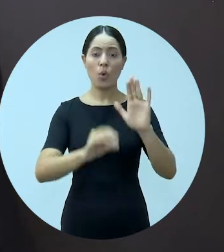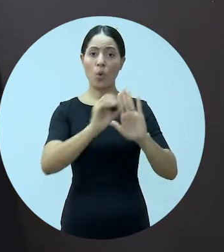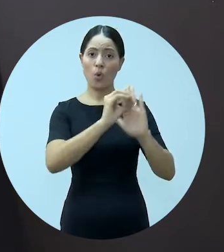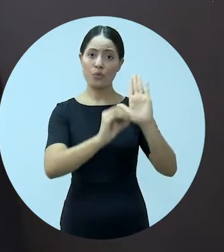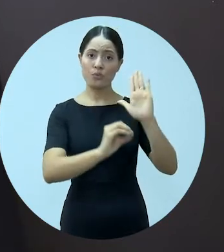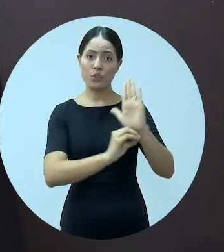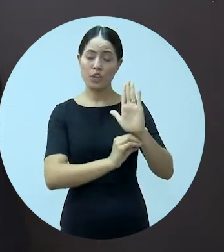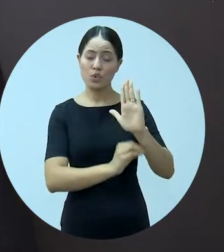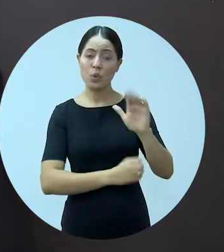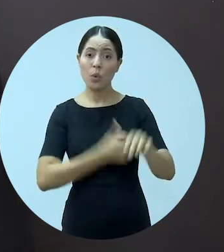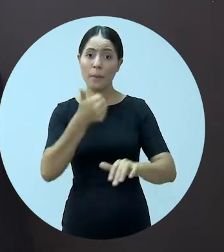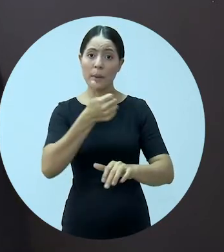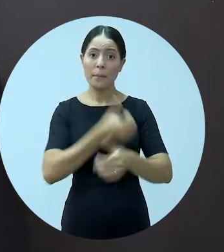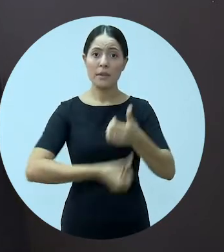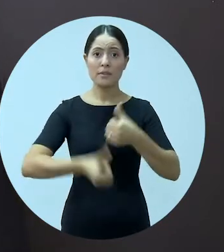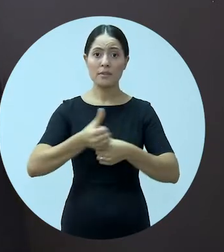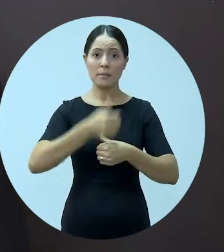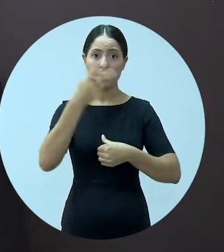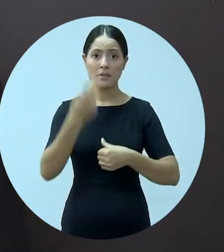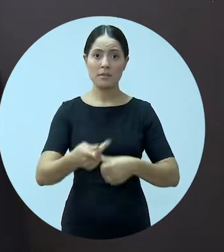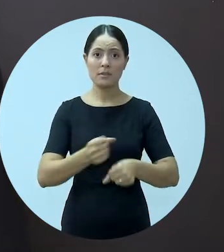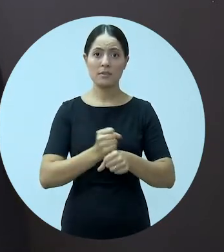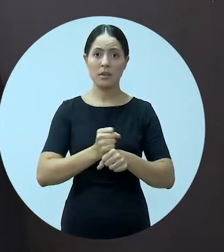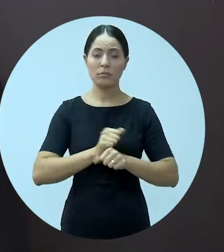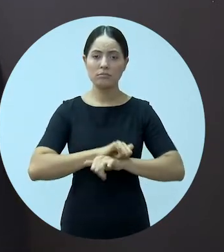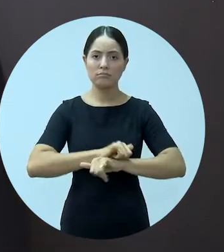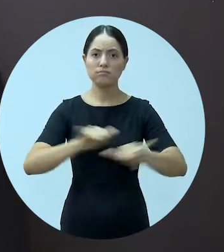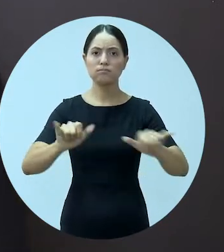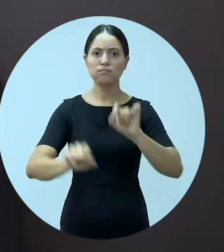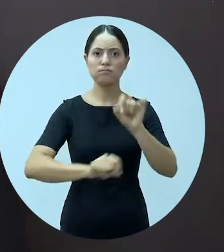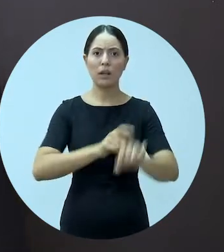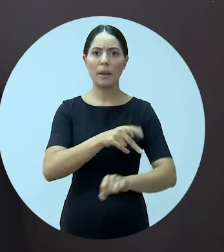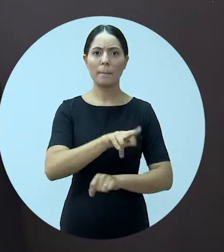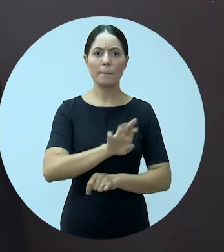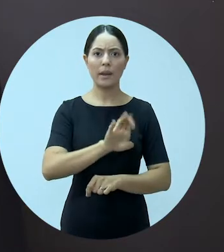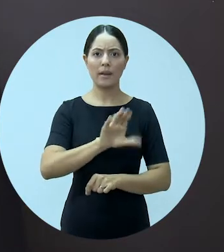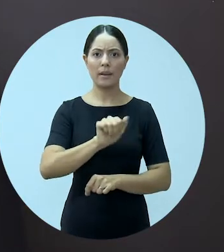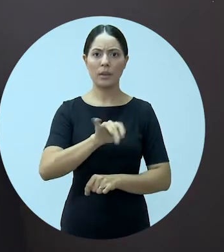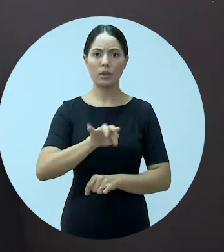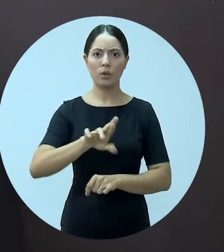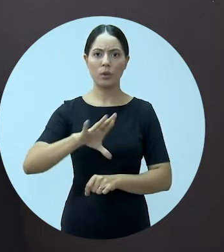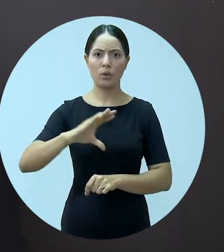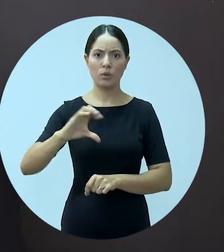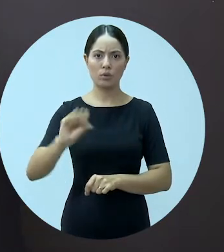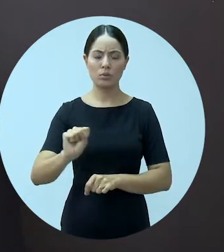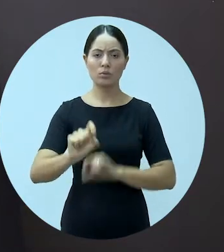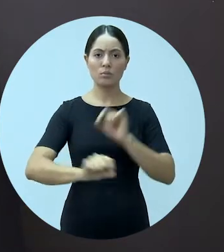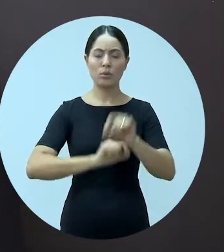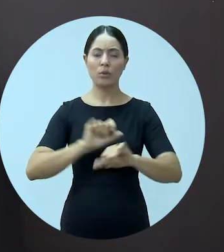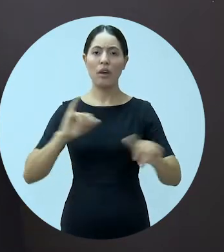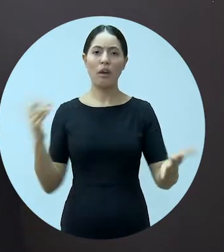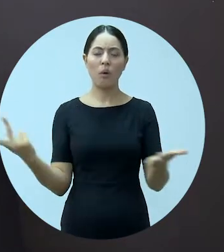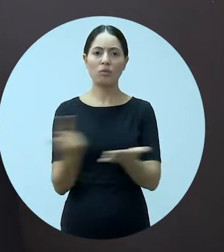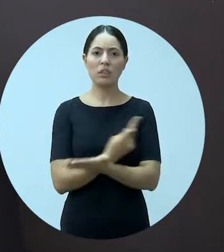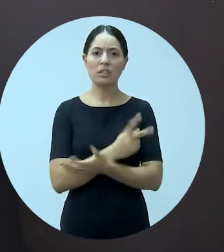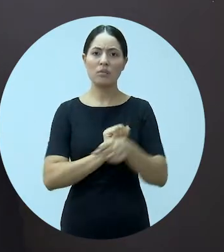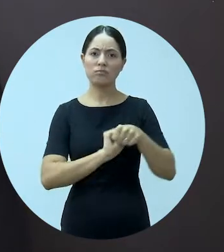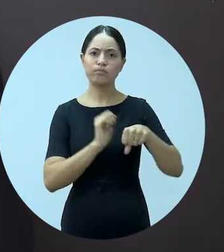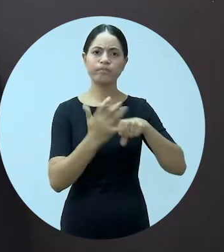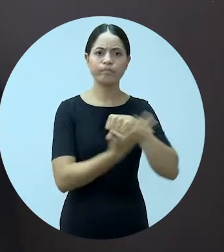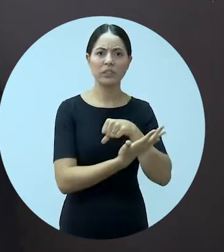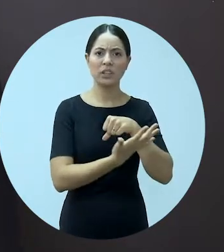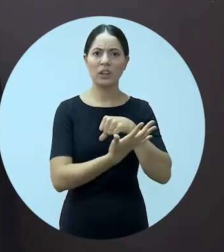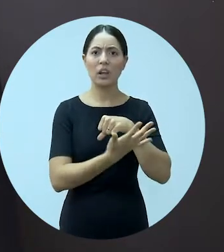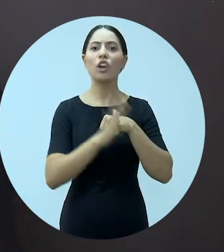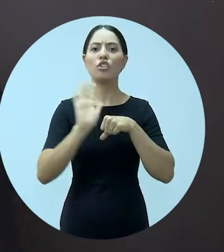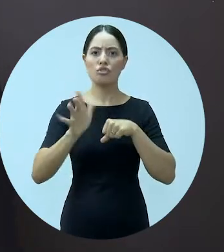semestre deste ano, a liberação dos precatórios federais. O pedido argumenta que o cenário causado pela pandemia do coronavírus